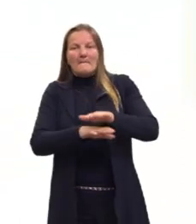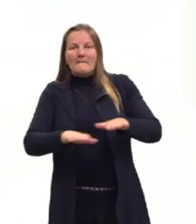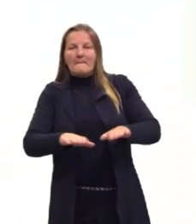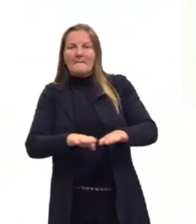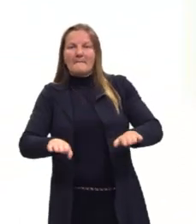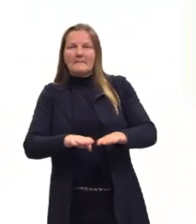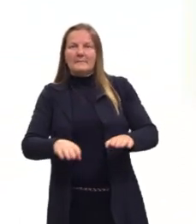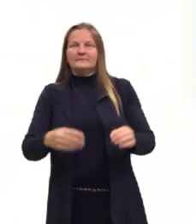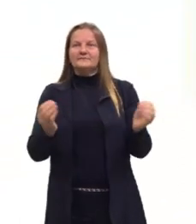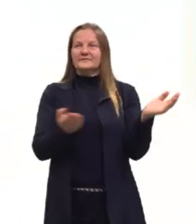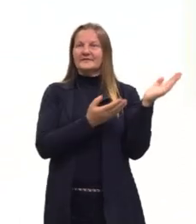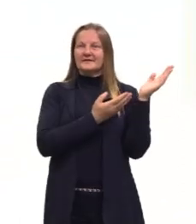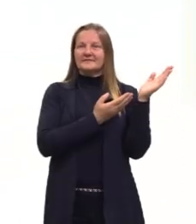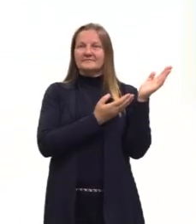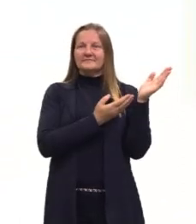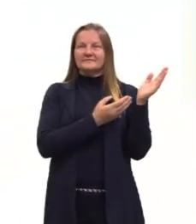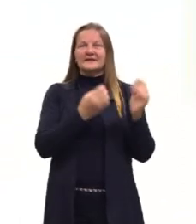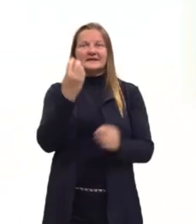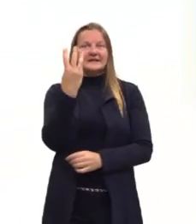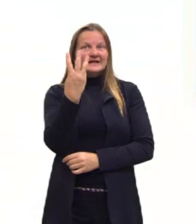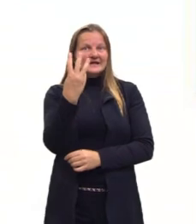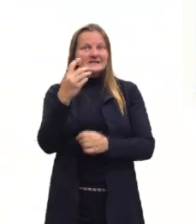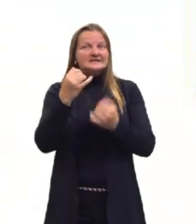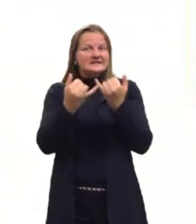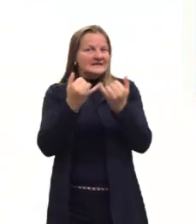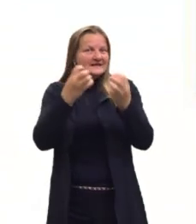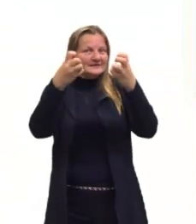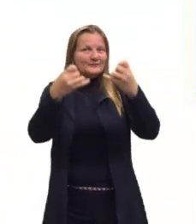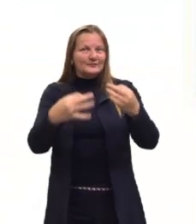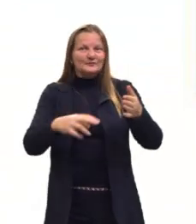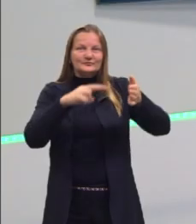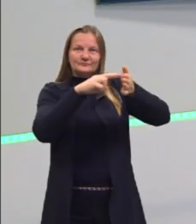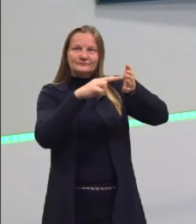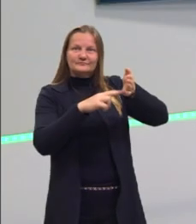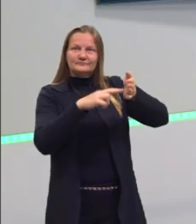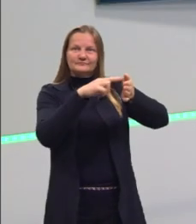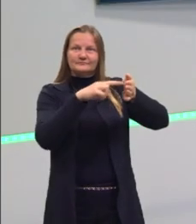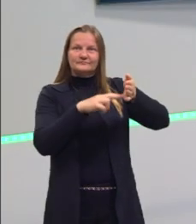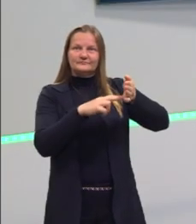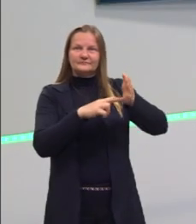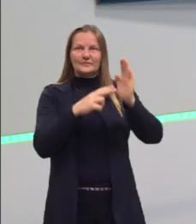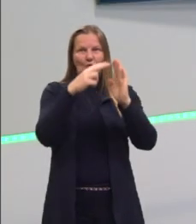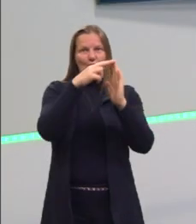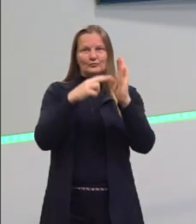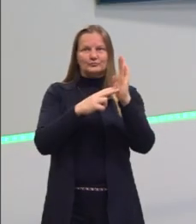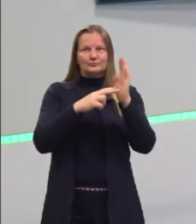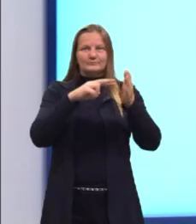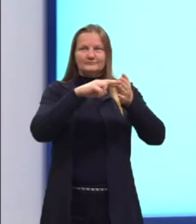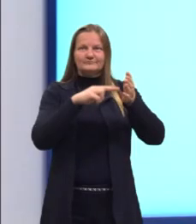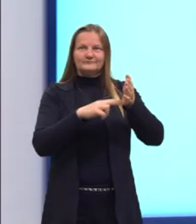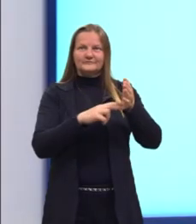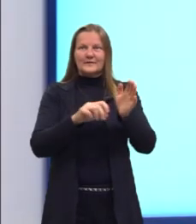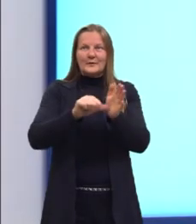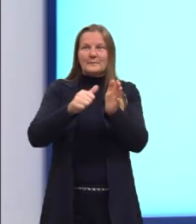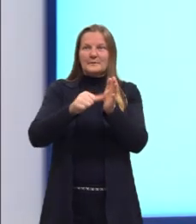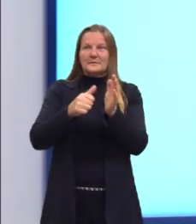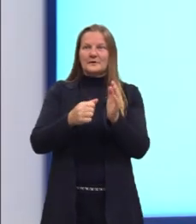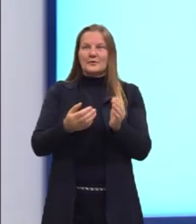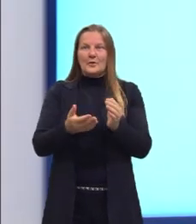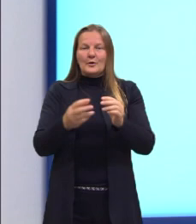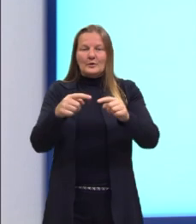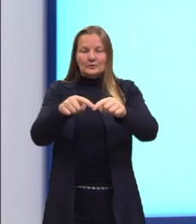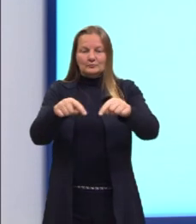Aqui eu trouxe para vocês três exemplos, então, de prismas. O primeiro é um prisma de base